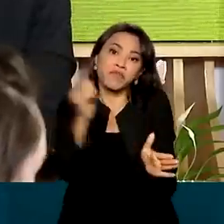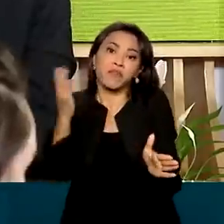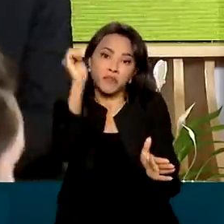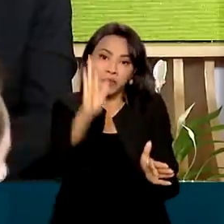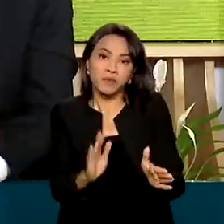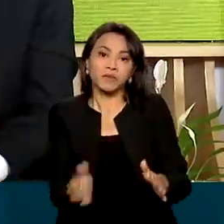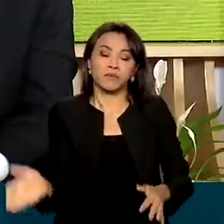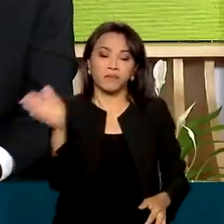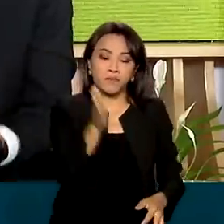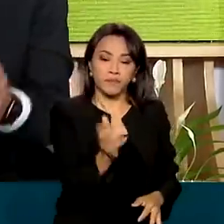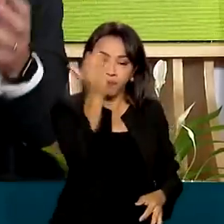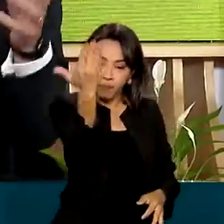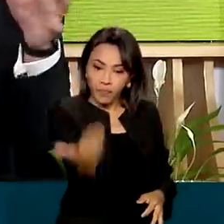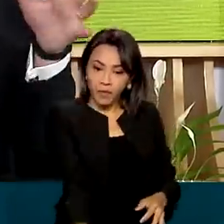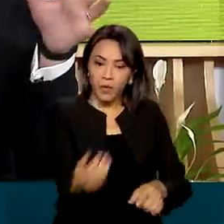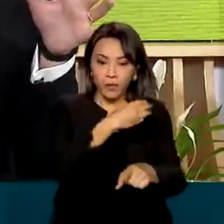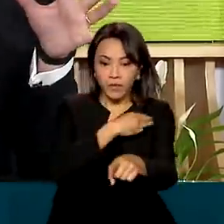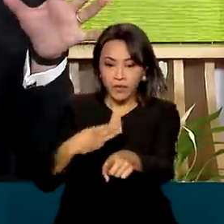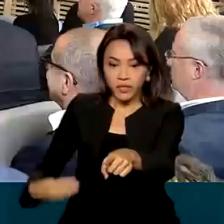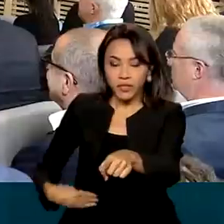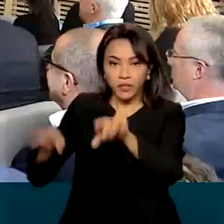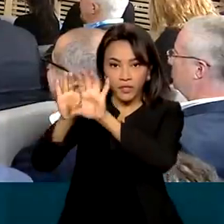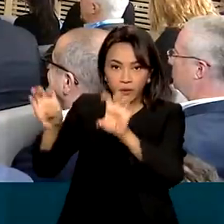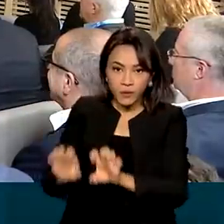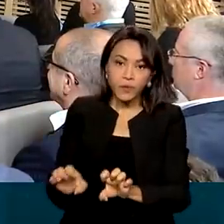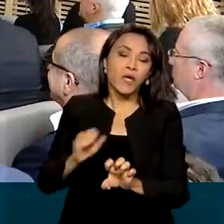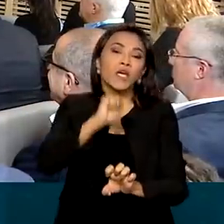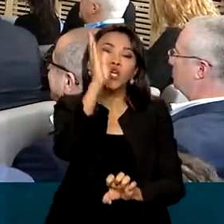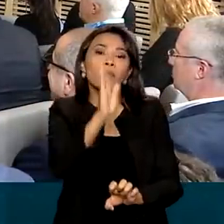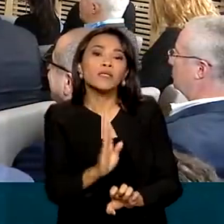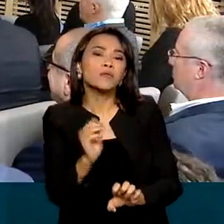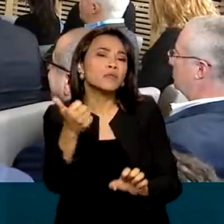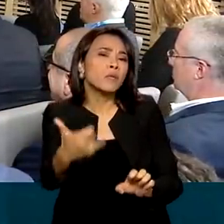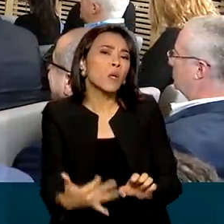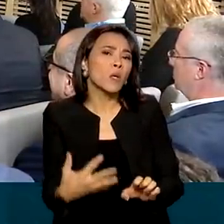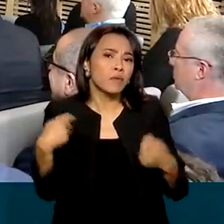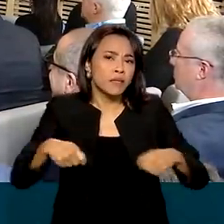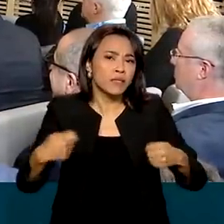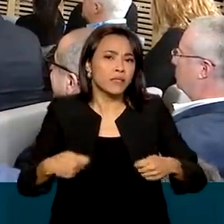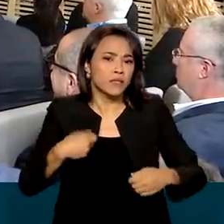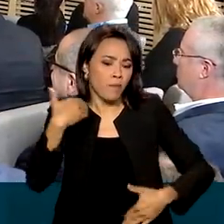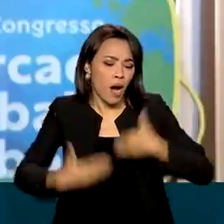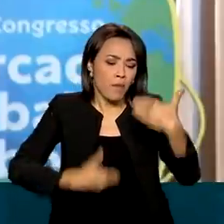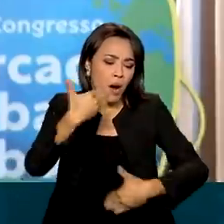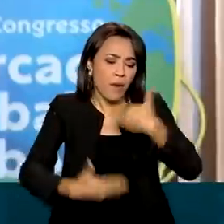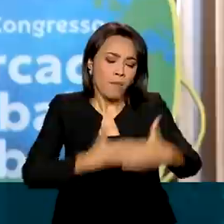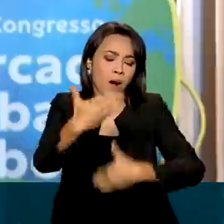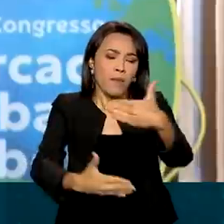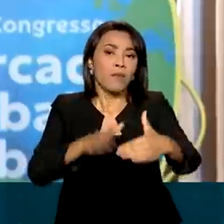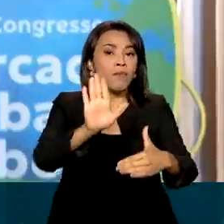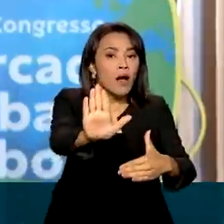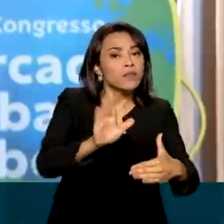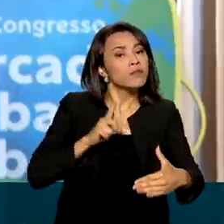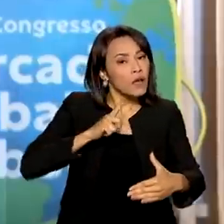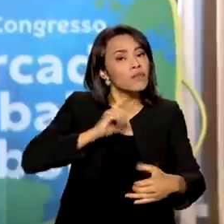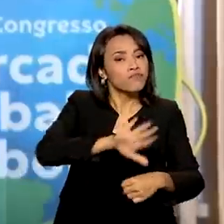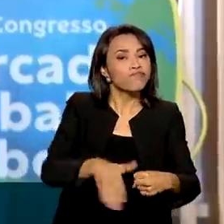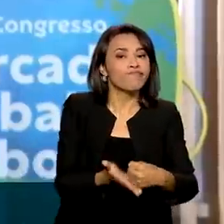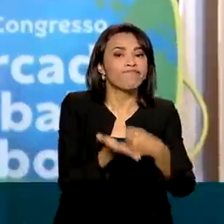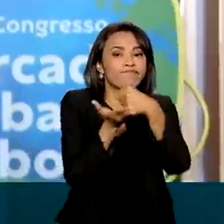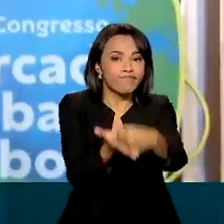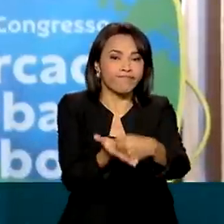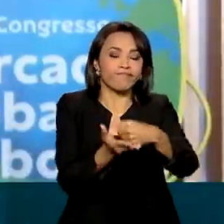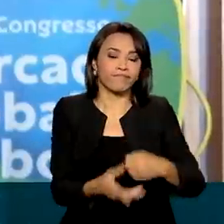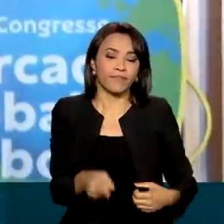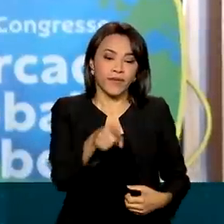Infraestrutura, Marcelo Sampaio, ressaltou que o país precisa crescer, mas com sustentabilidade. Vamos ter um boom na infraestrutura nesses próximos